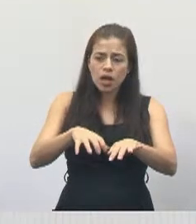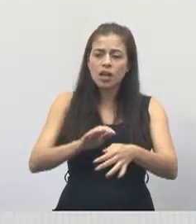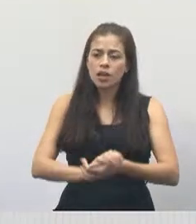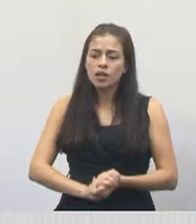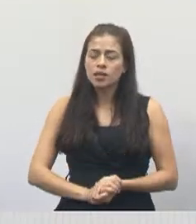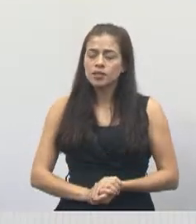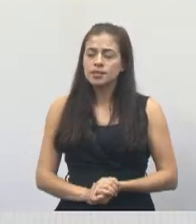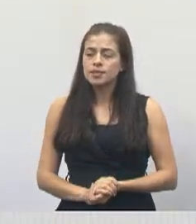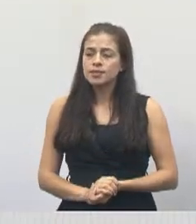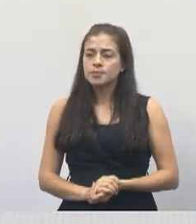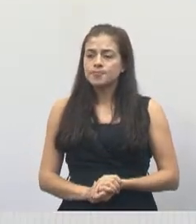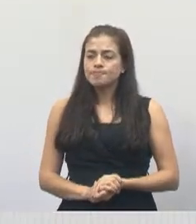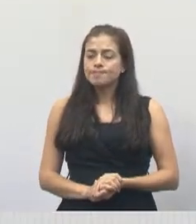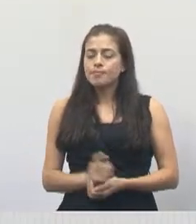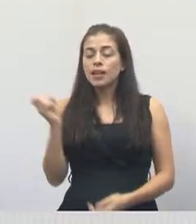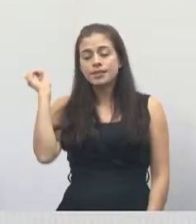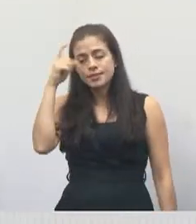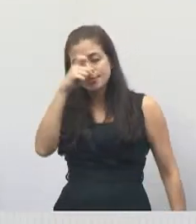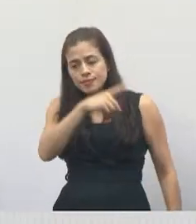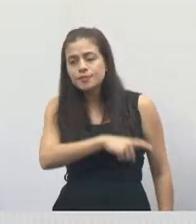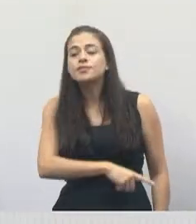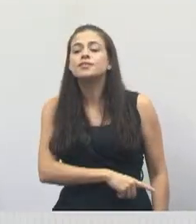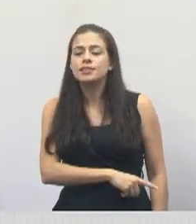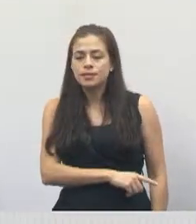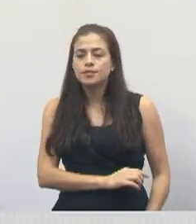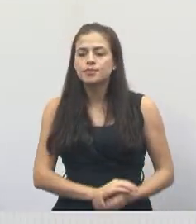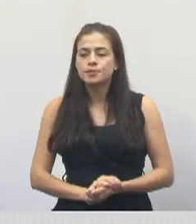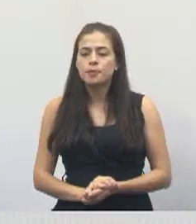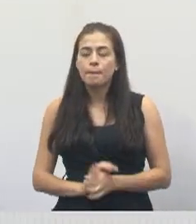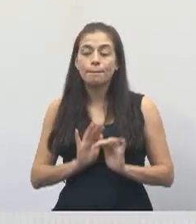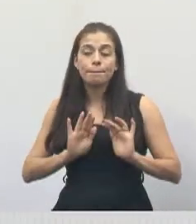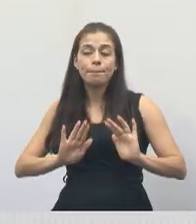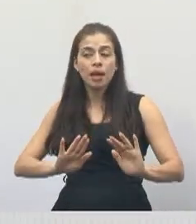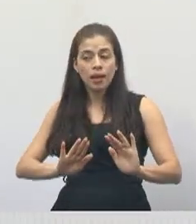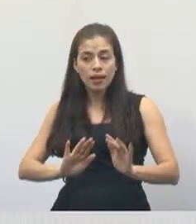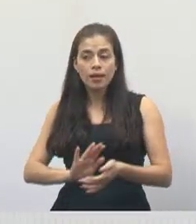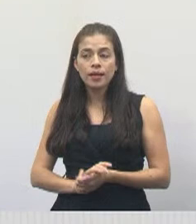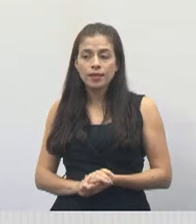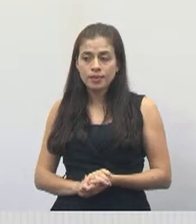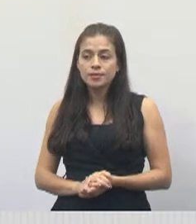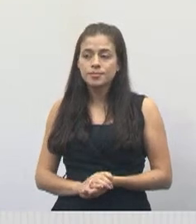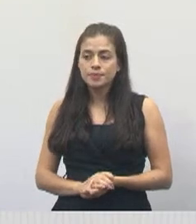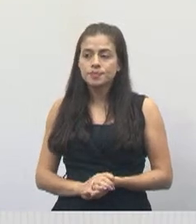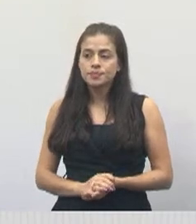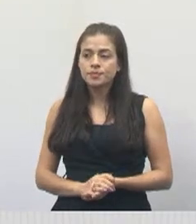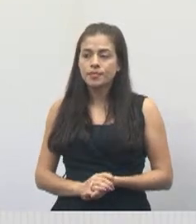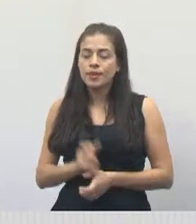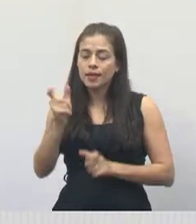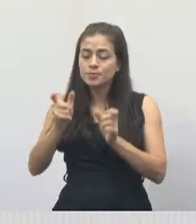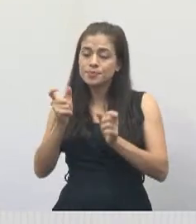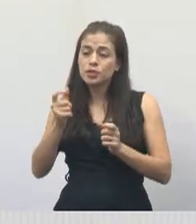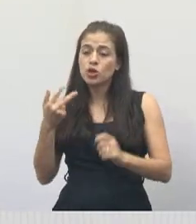tudo. E aí fica difícil a situação daqueles moradores.